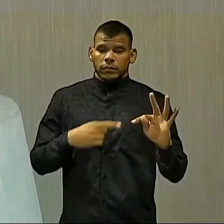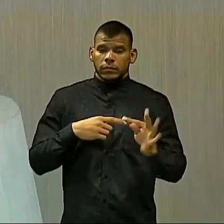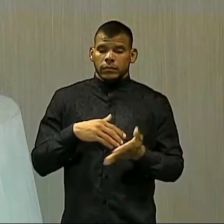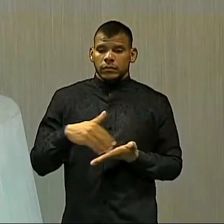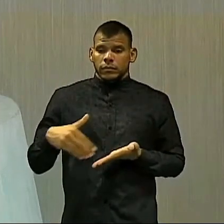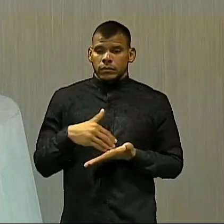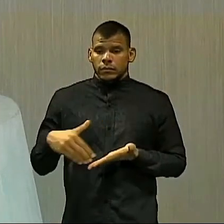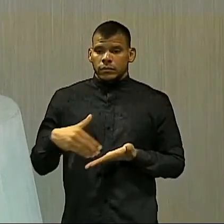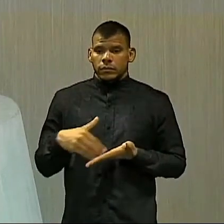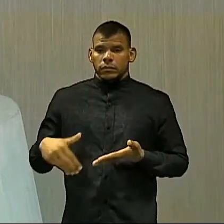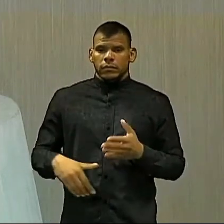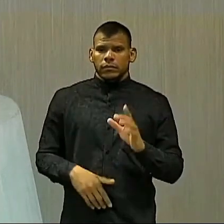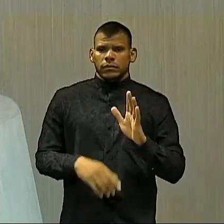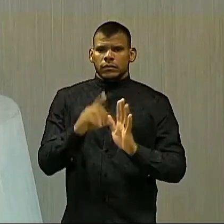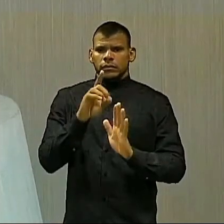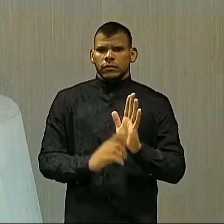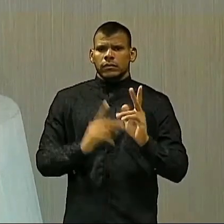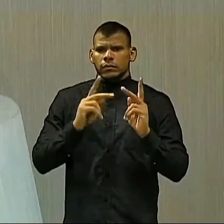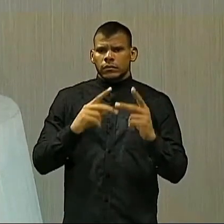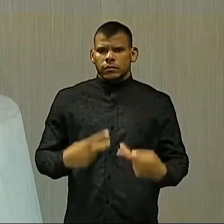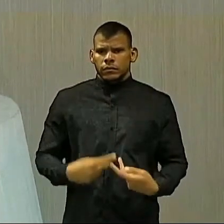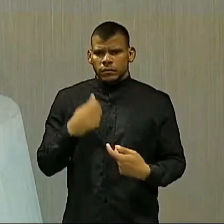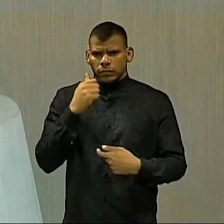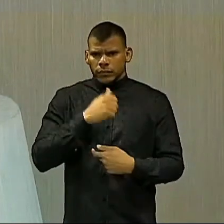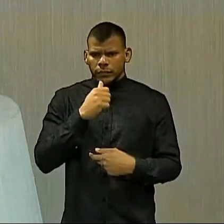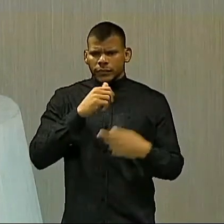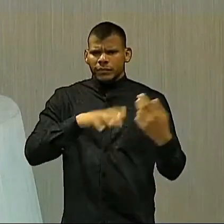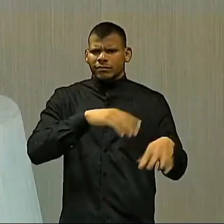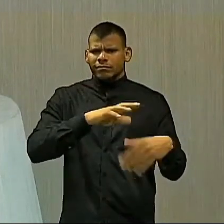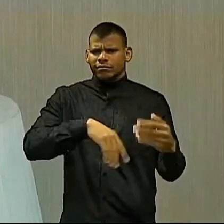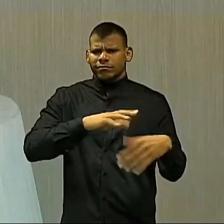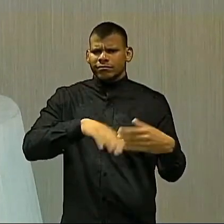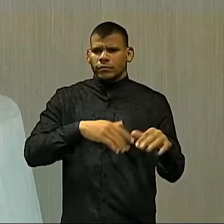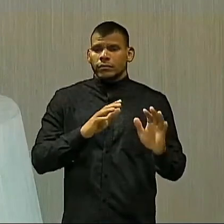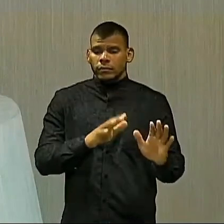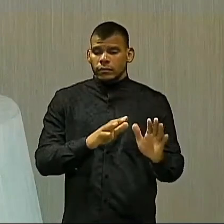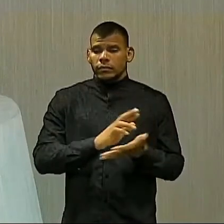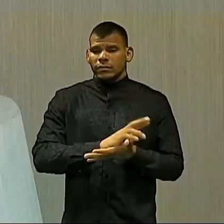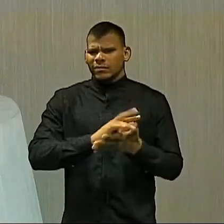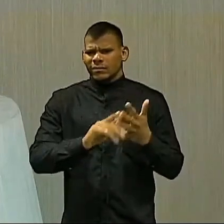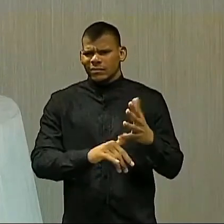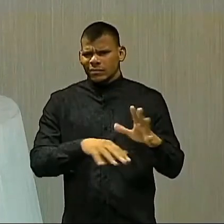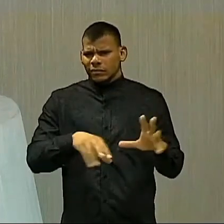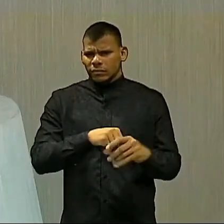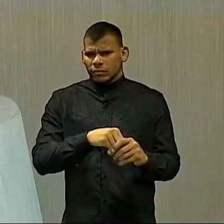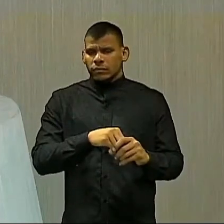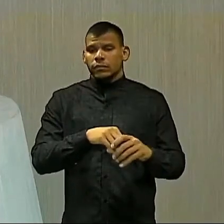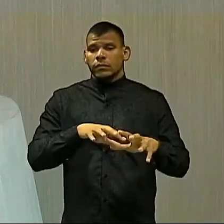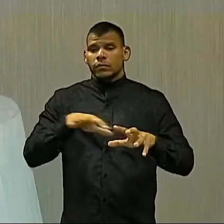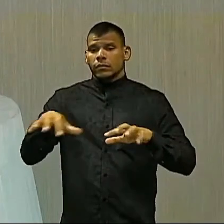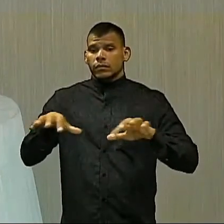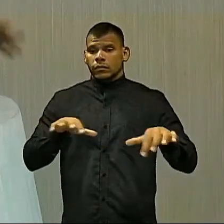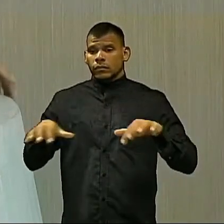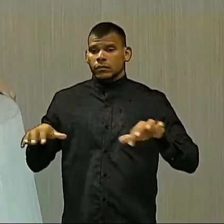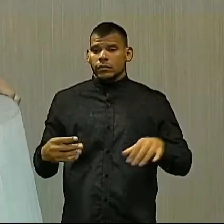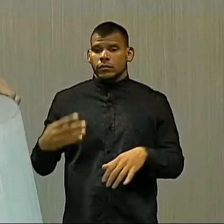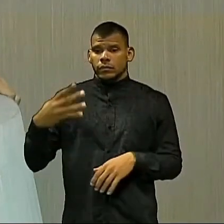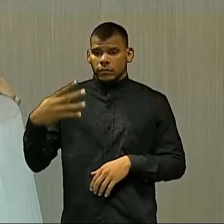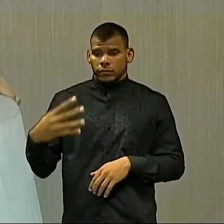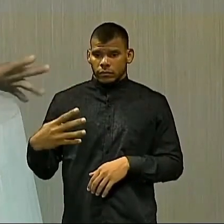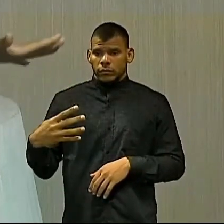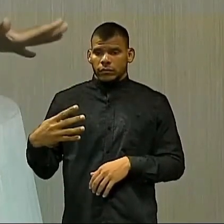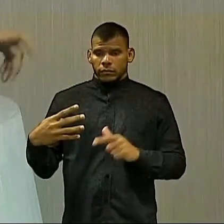que era direitos humanos, mulher, enfim, diversidade, foi desmembrada para criar quatro.